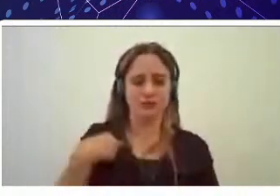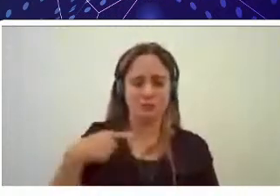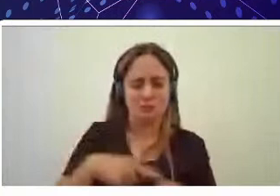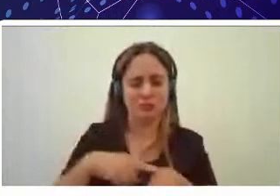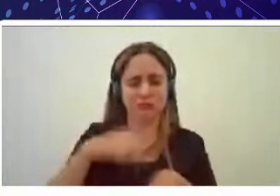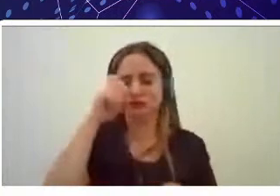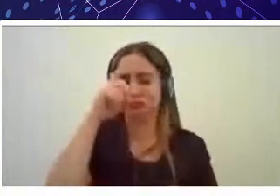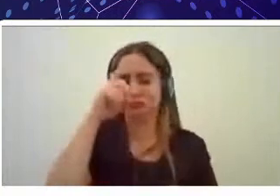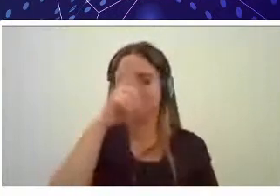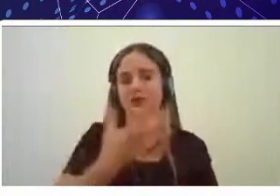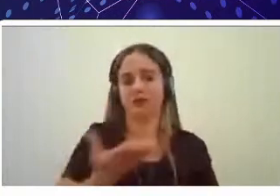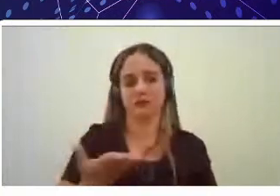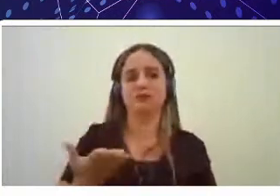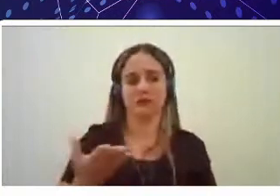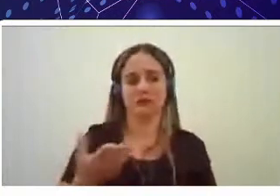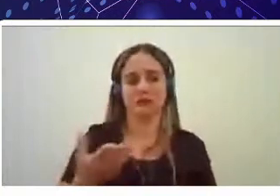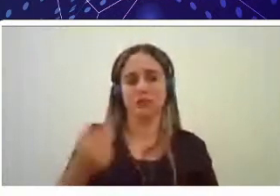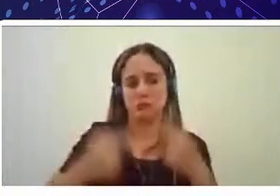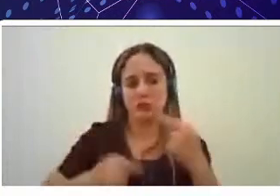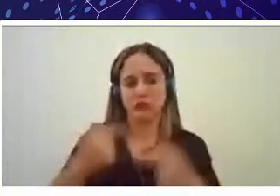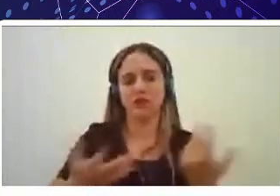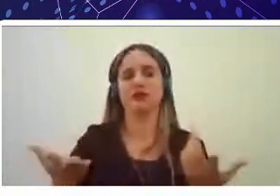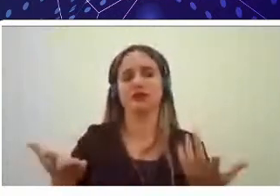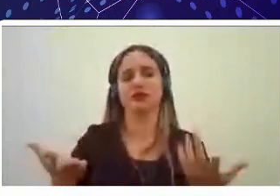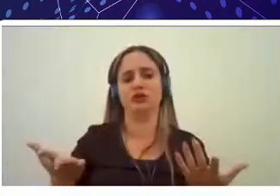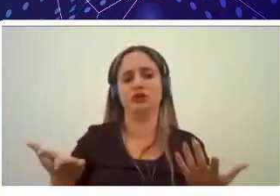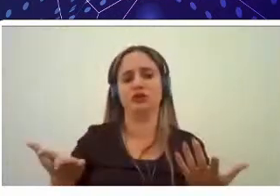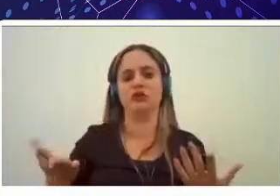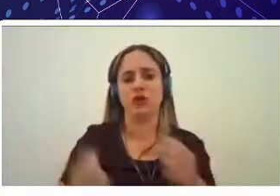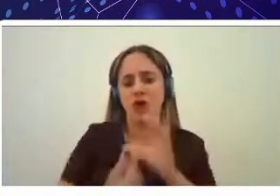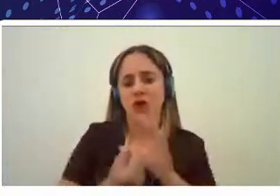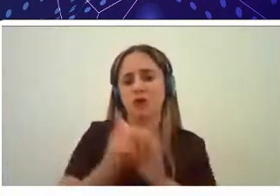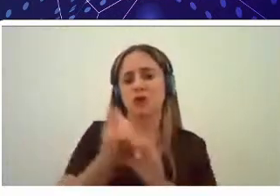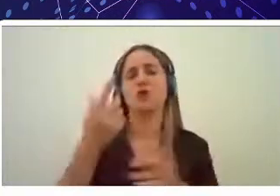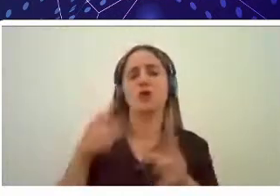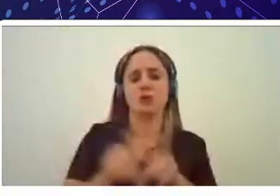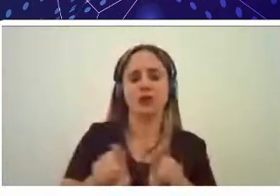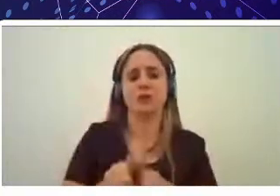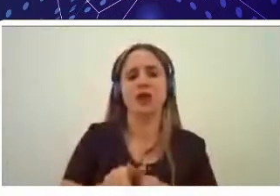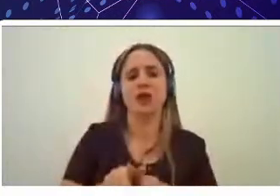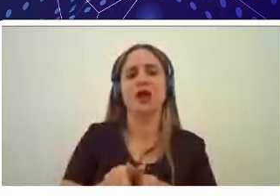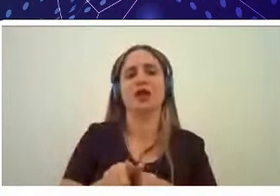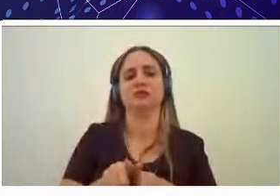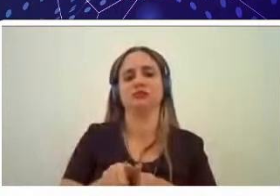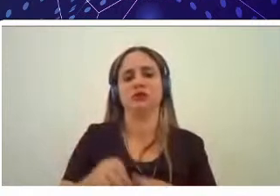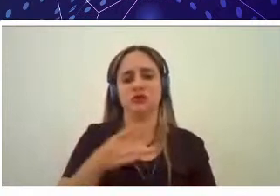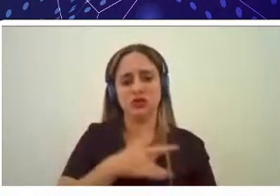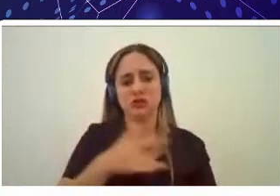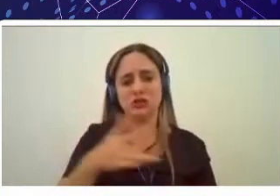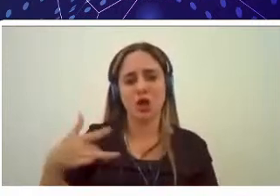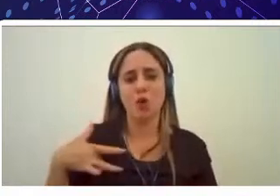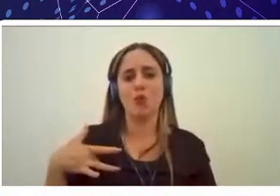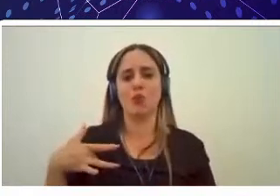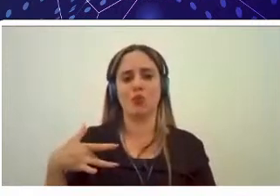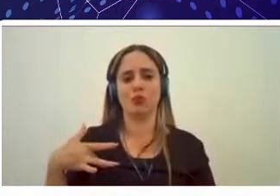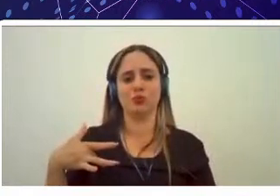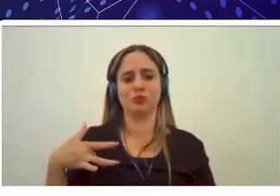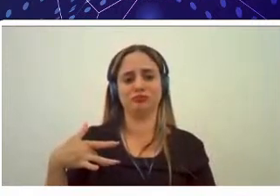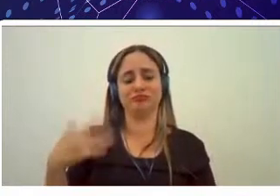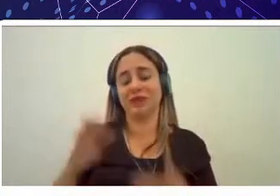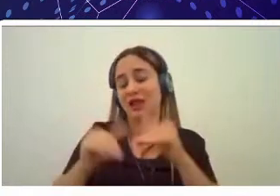um momento político um momento econômico um momento de saúde então o que eu